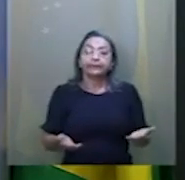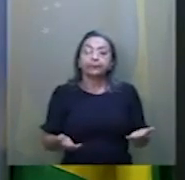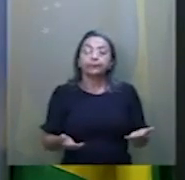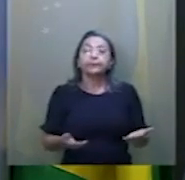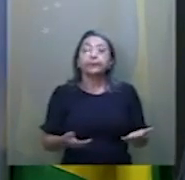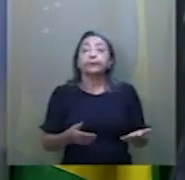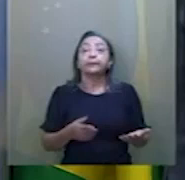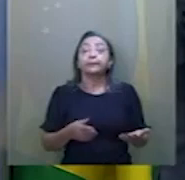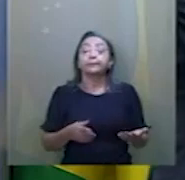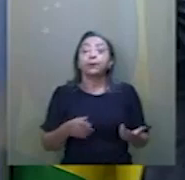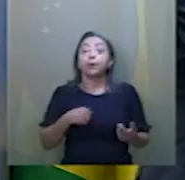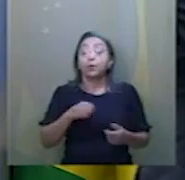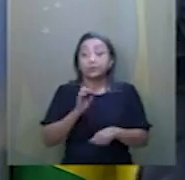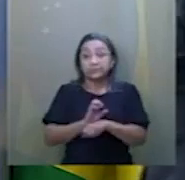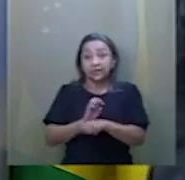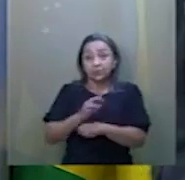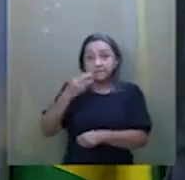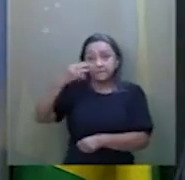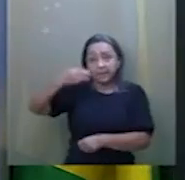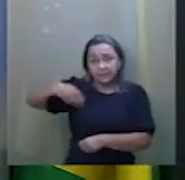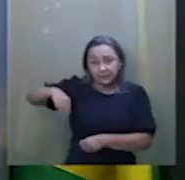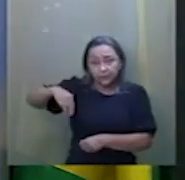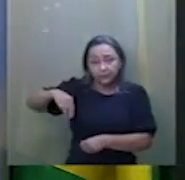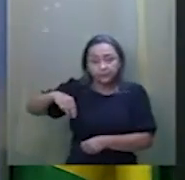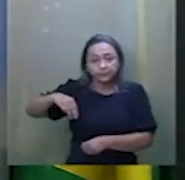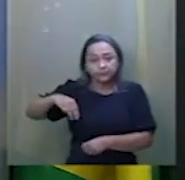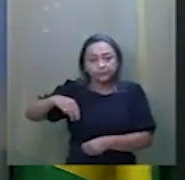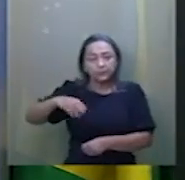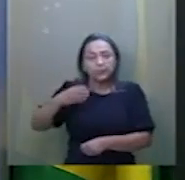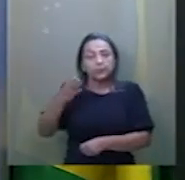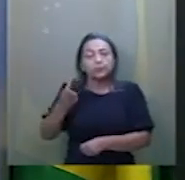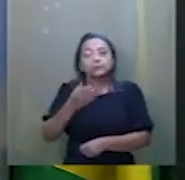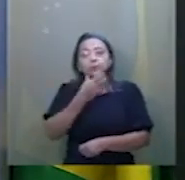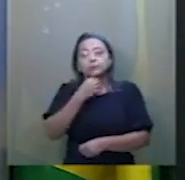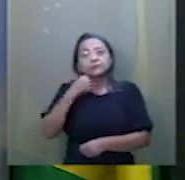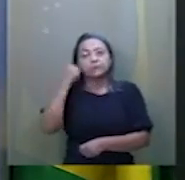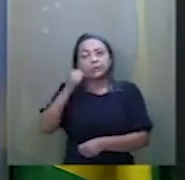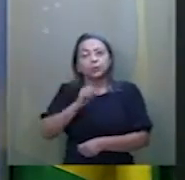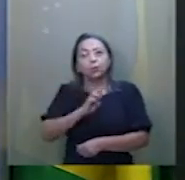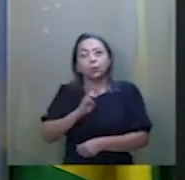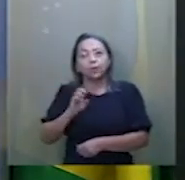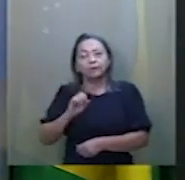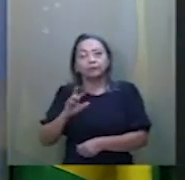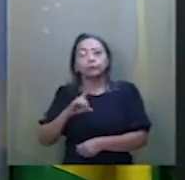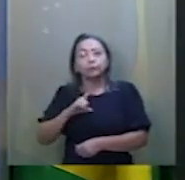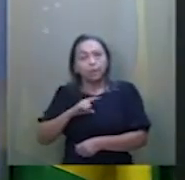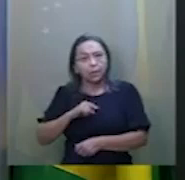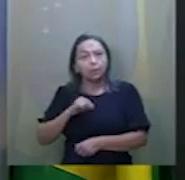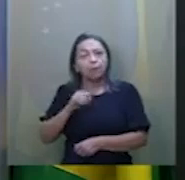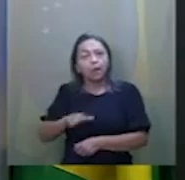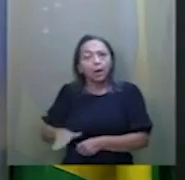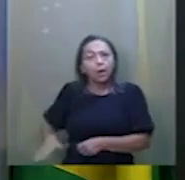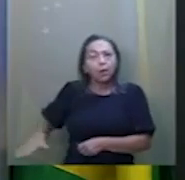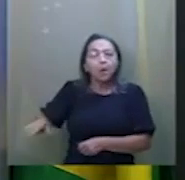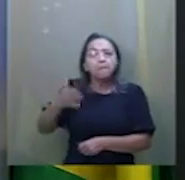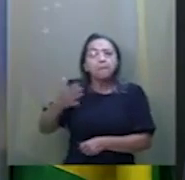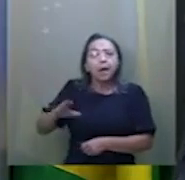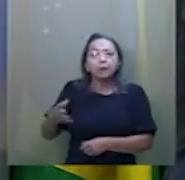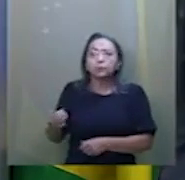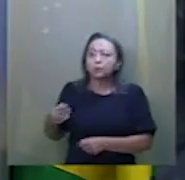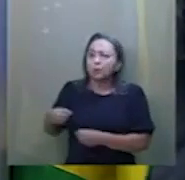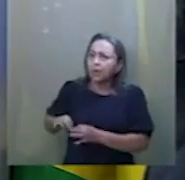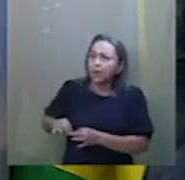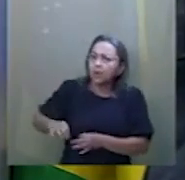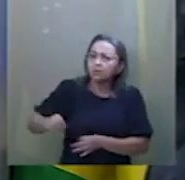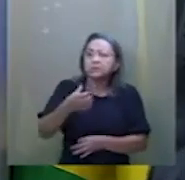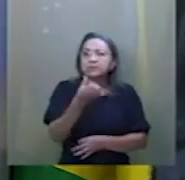Acrescentando que o Maranhão, o seu presidente, o seu senador Évitor, tem uma costa muito grande, 640